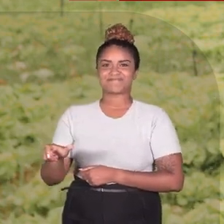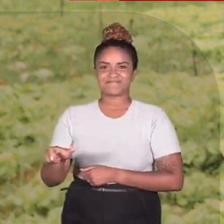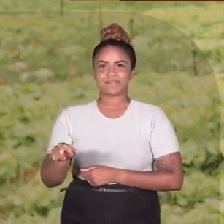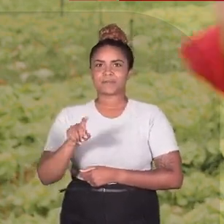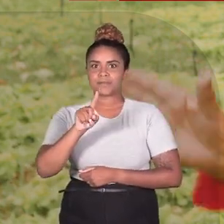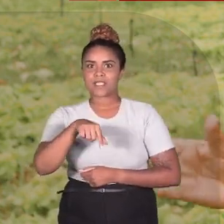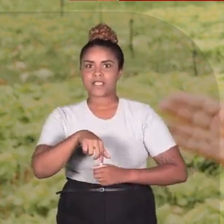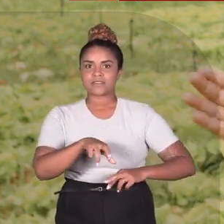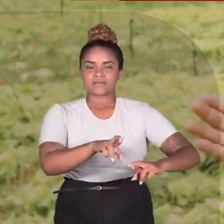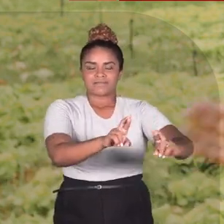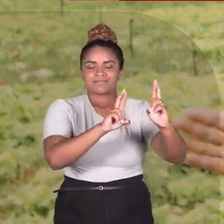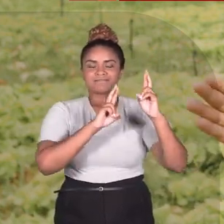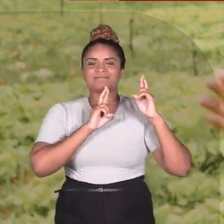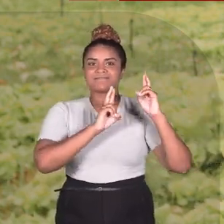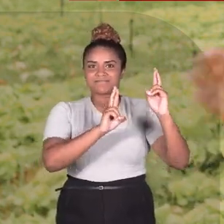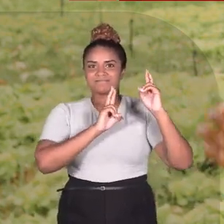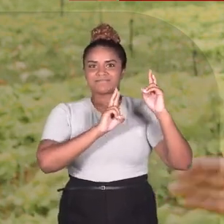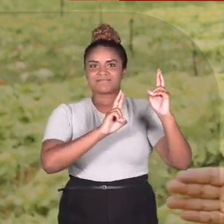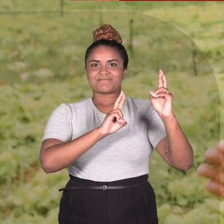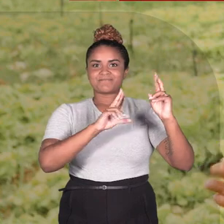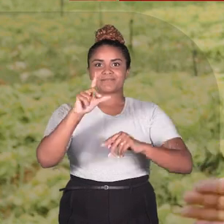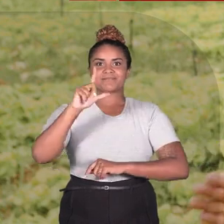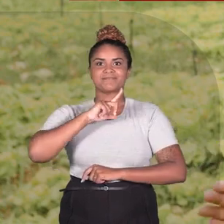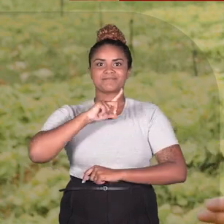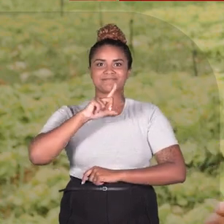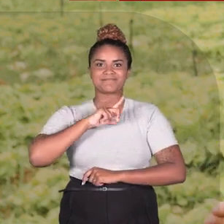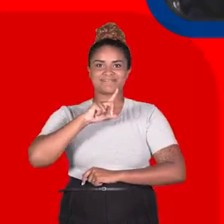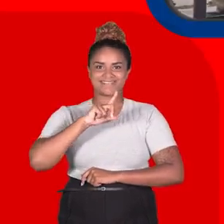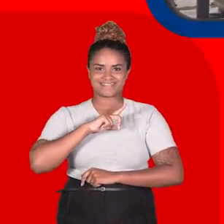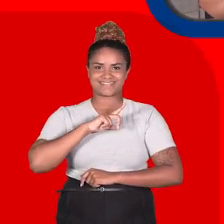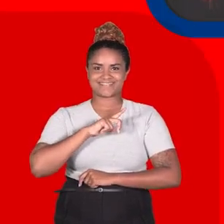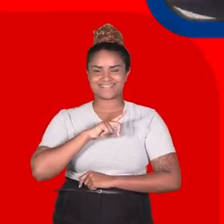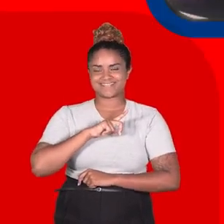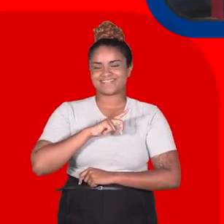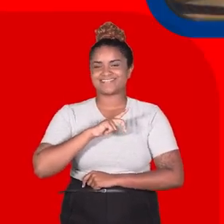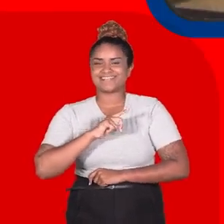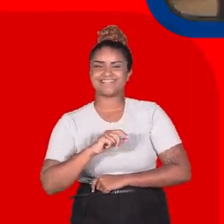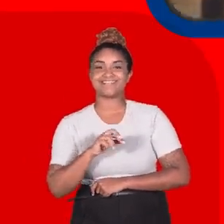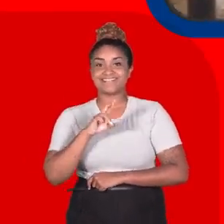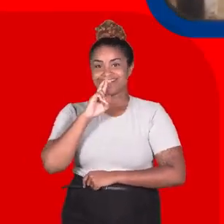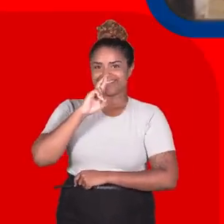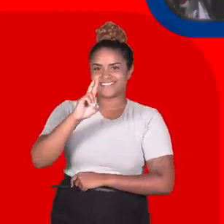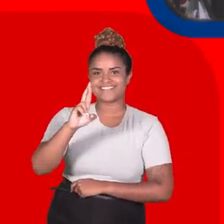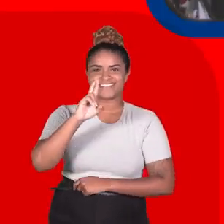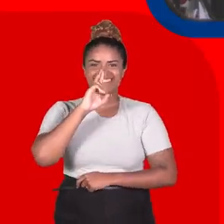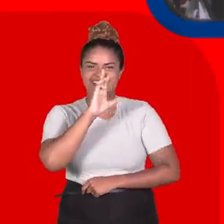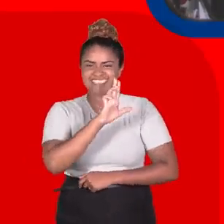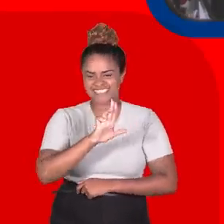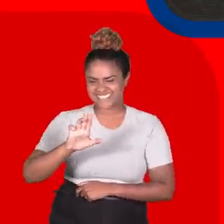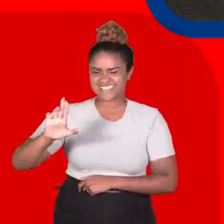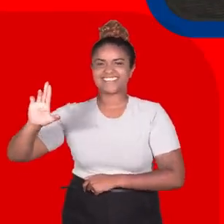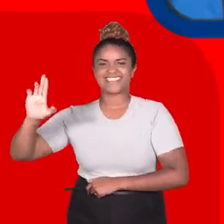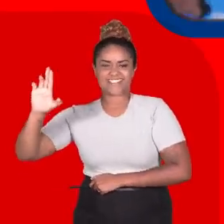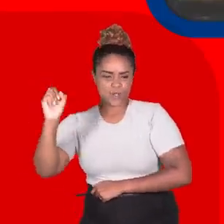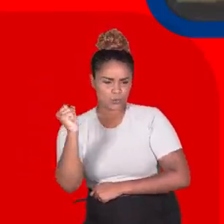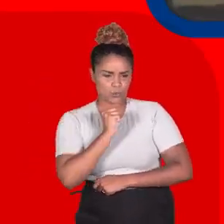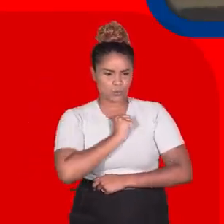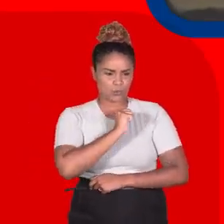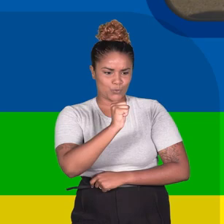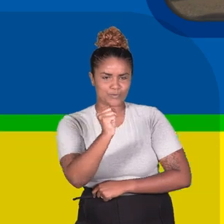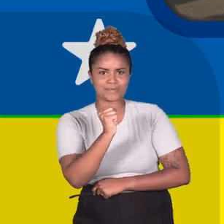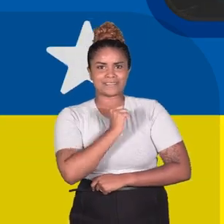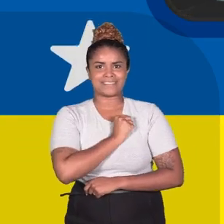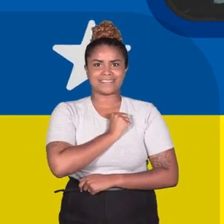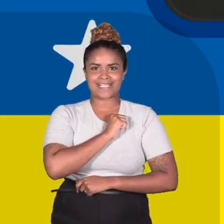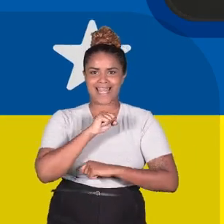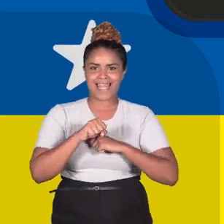Porque é a última esperança que a gente tem nesse lugar. É Rogério e Lula num só coração